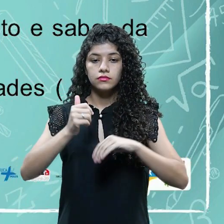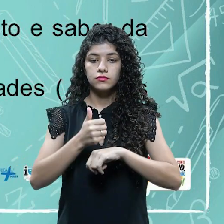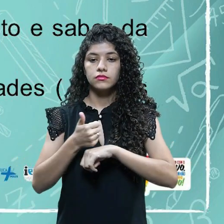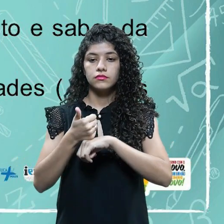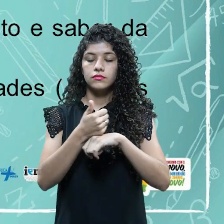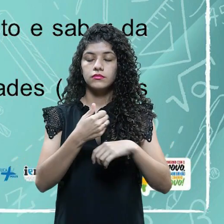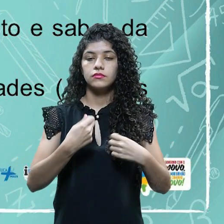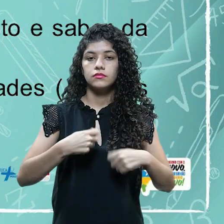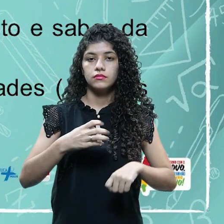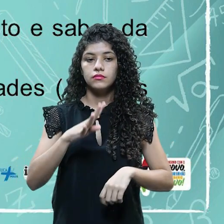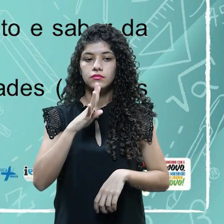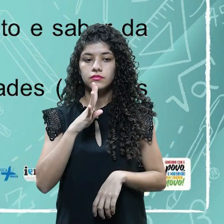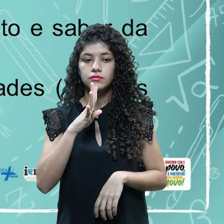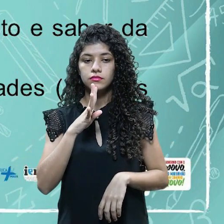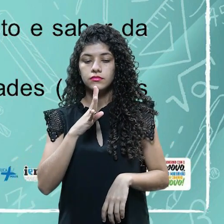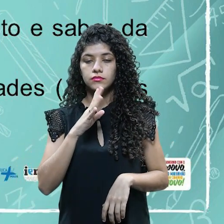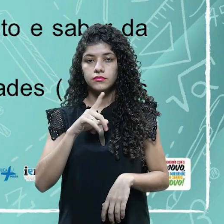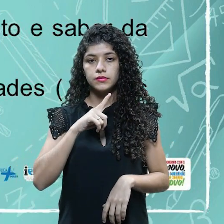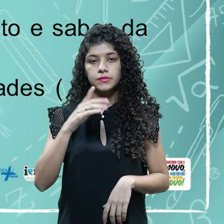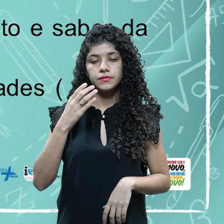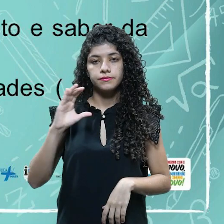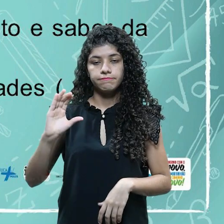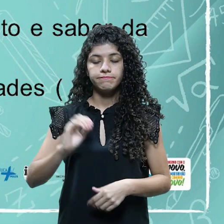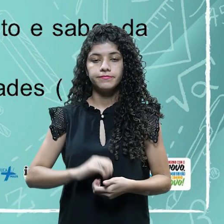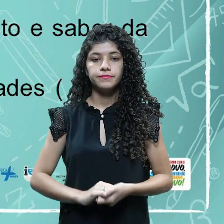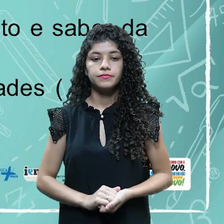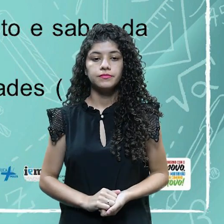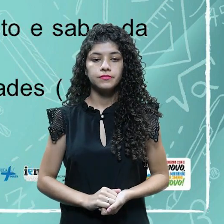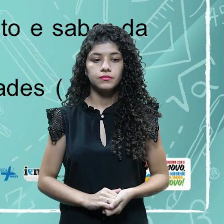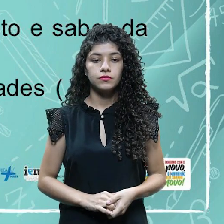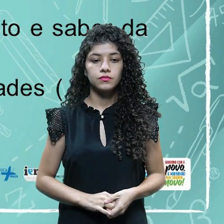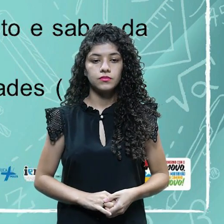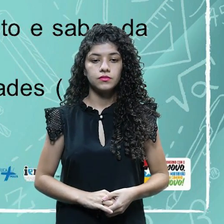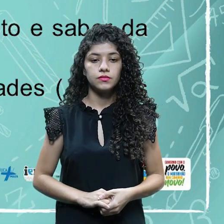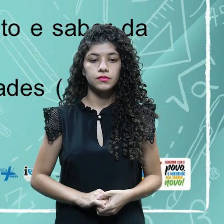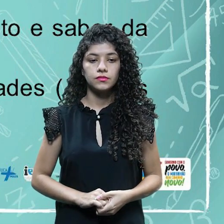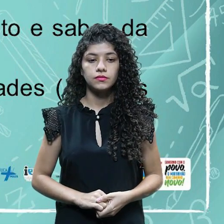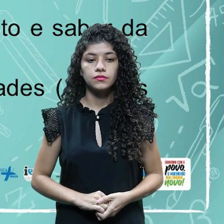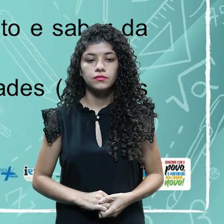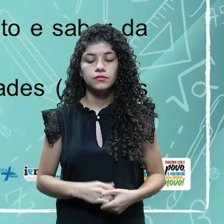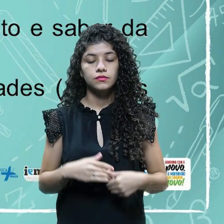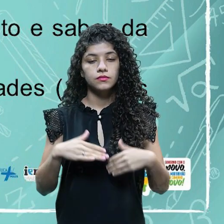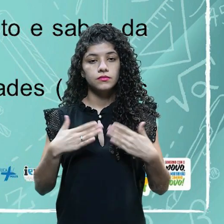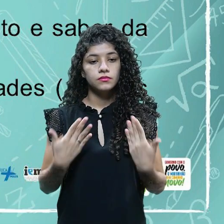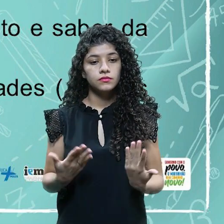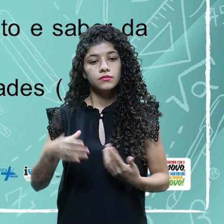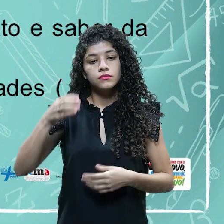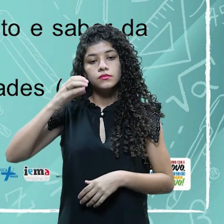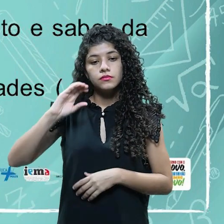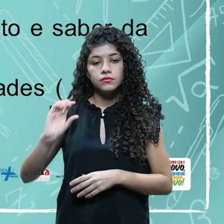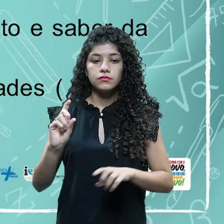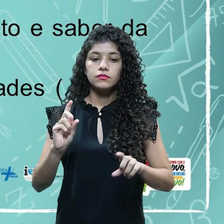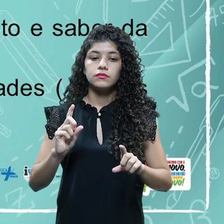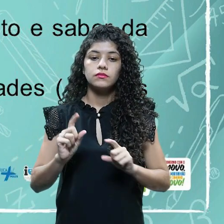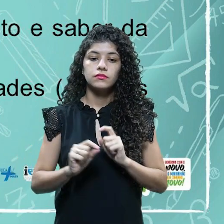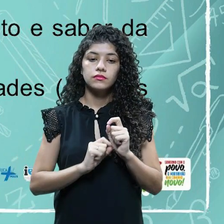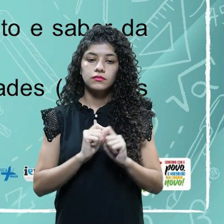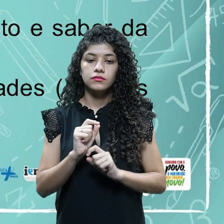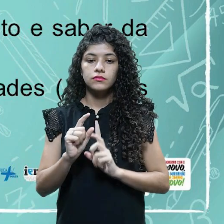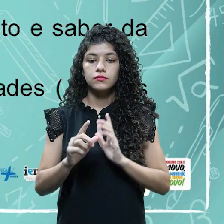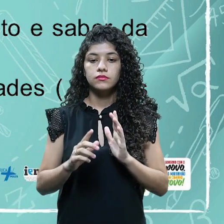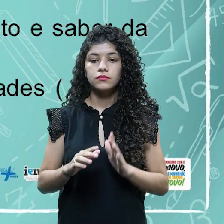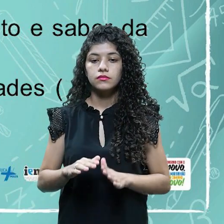atuar, né, Nesse decreto, com esse decreto. Então, o cultural, né, Que é definido pelo nível de